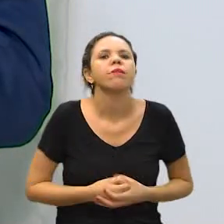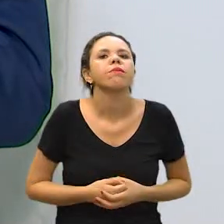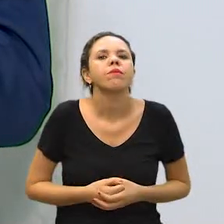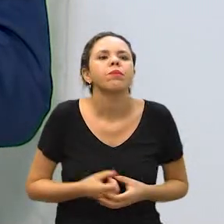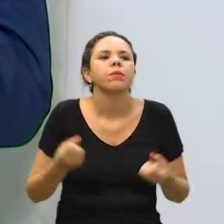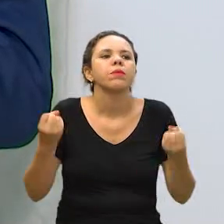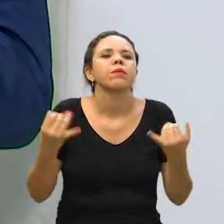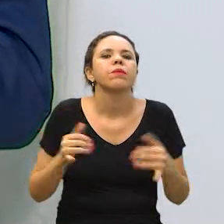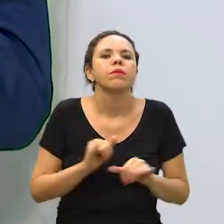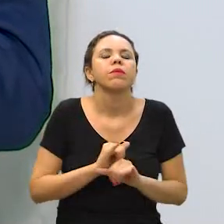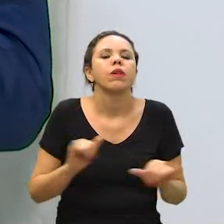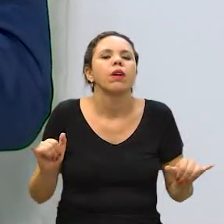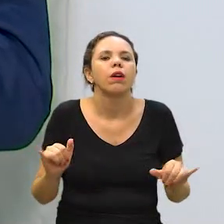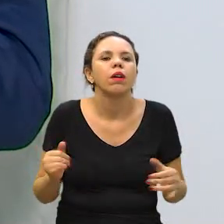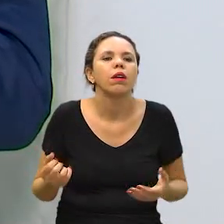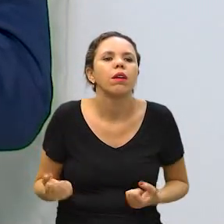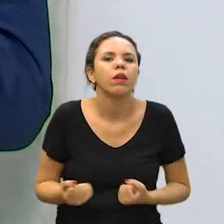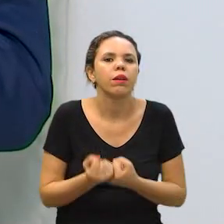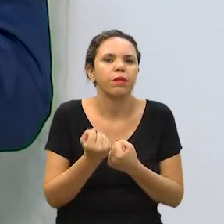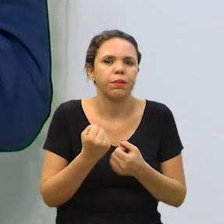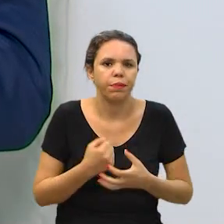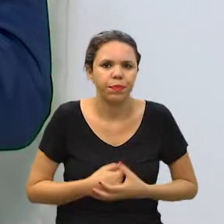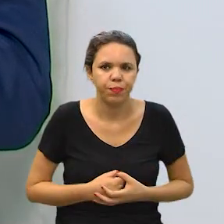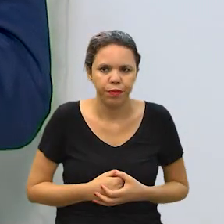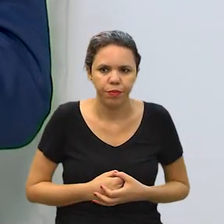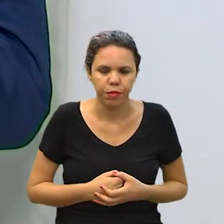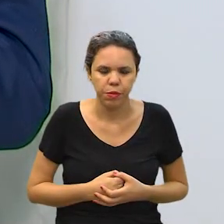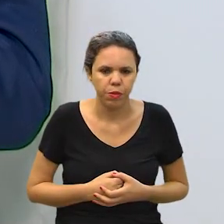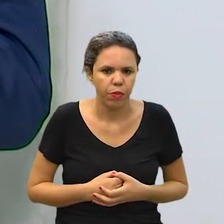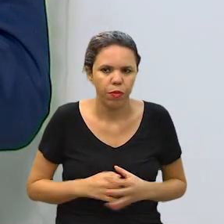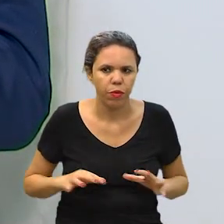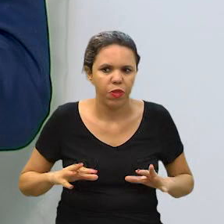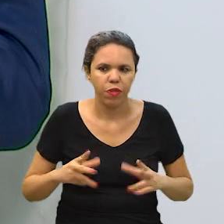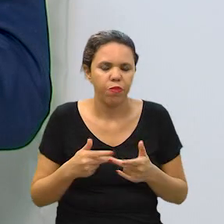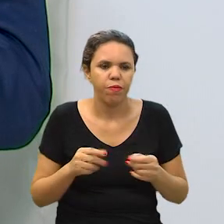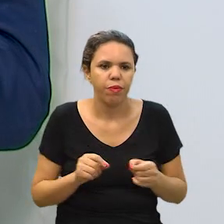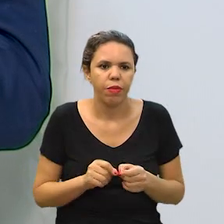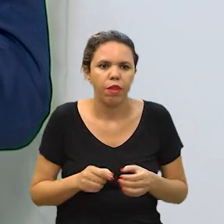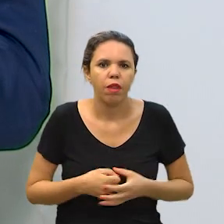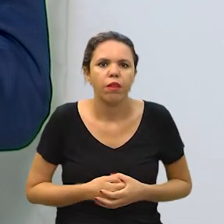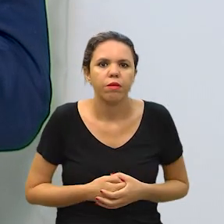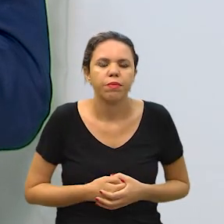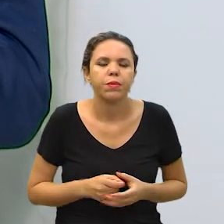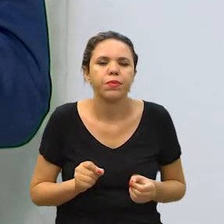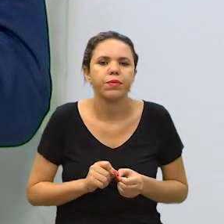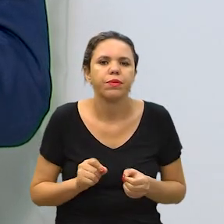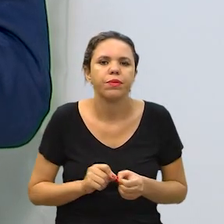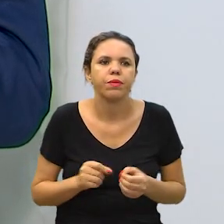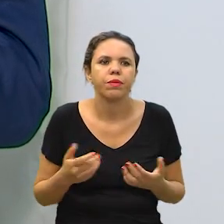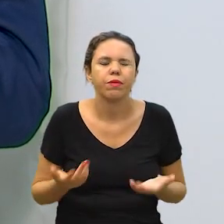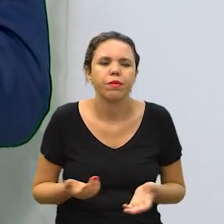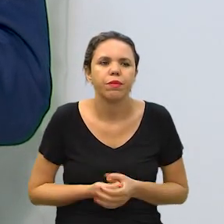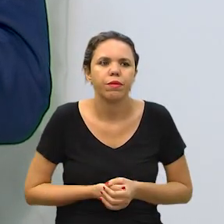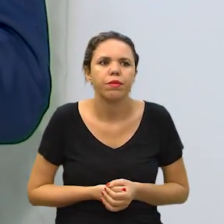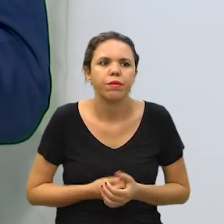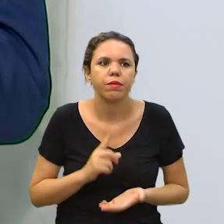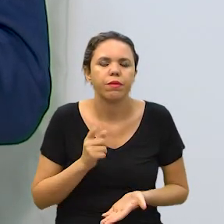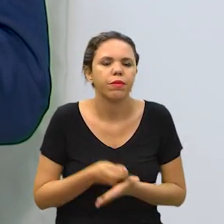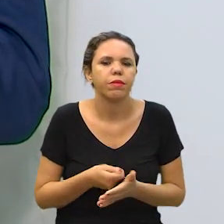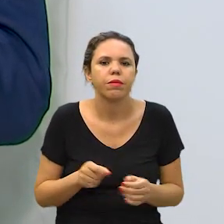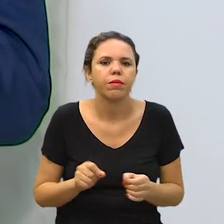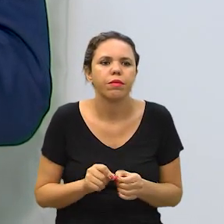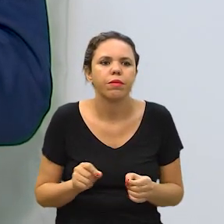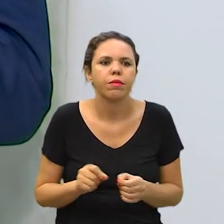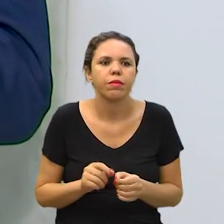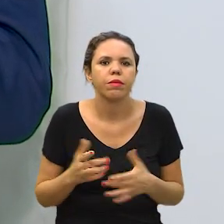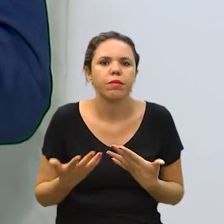novamente argumentando, ele acolheu praticamente toda a argumentação feita e